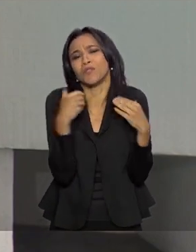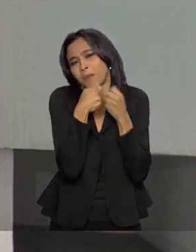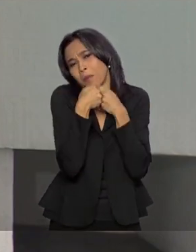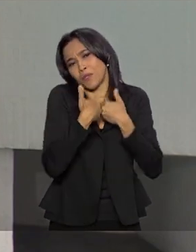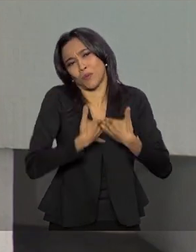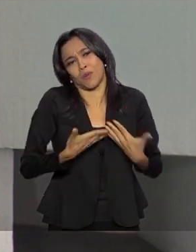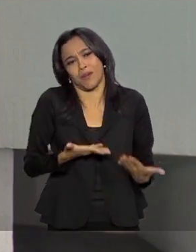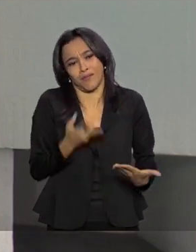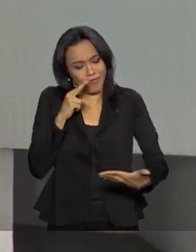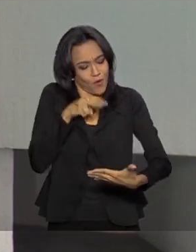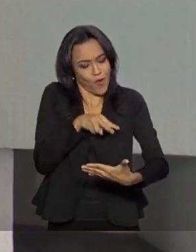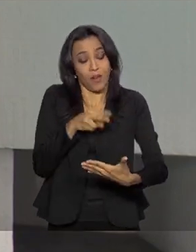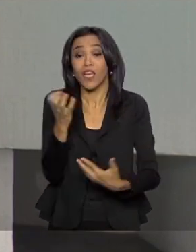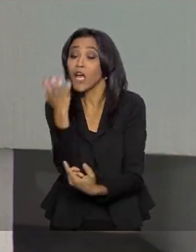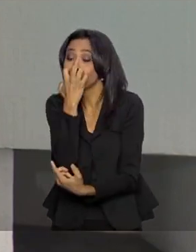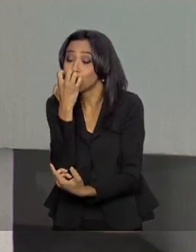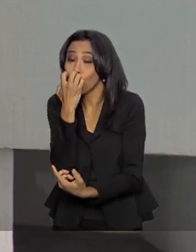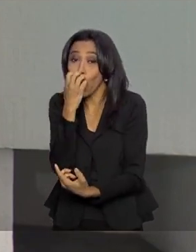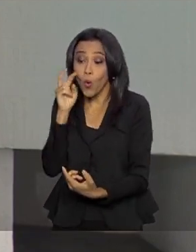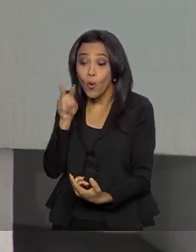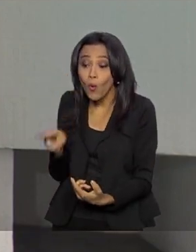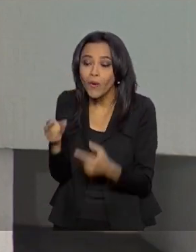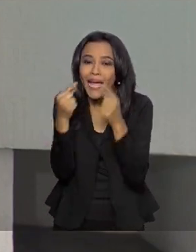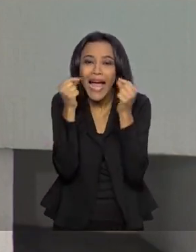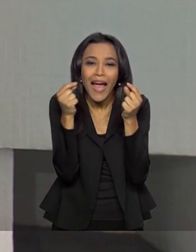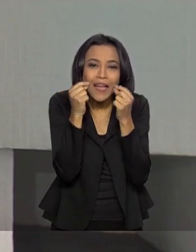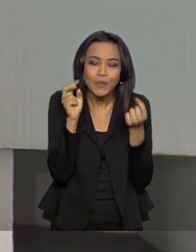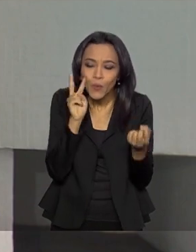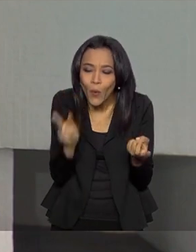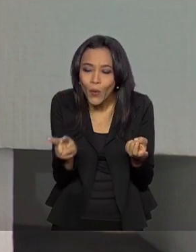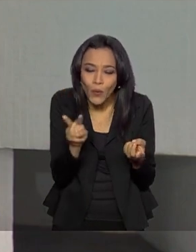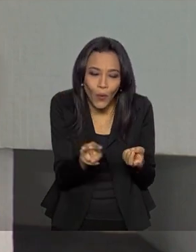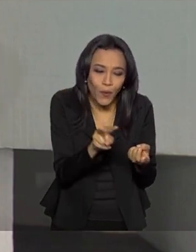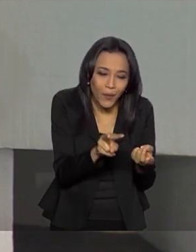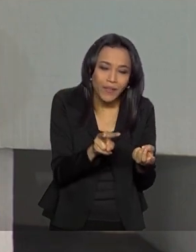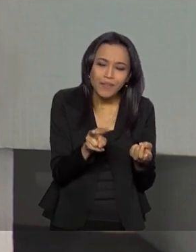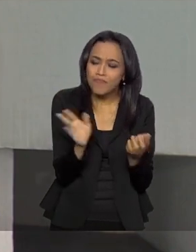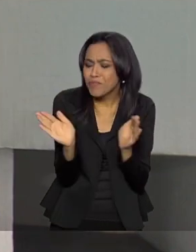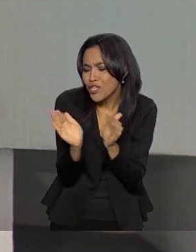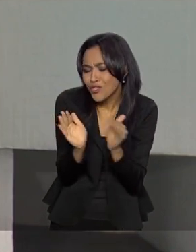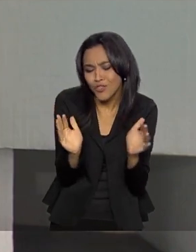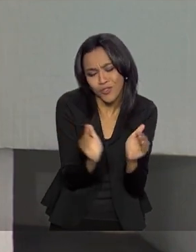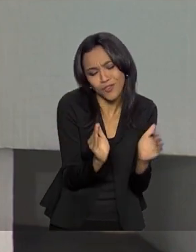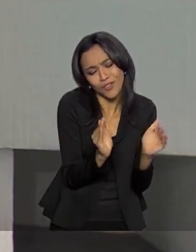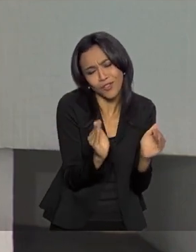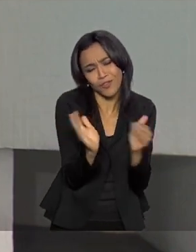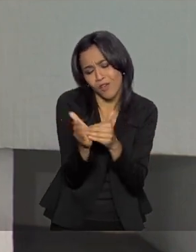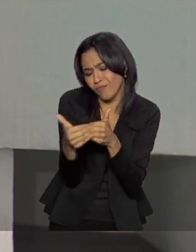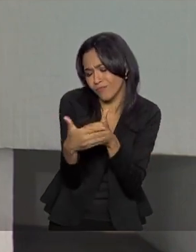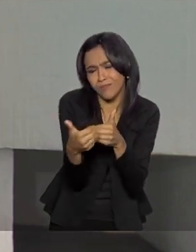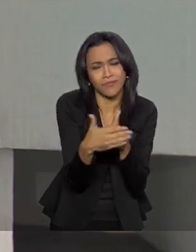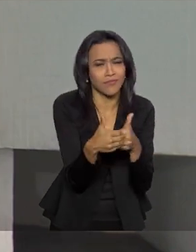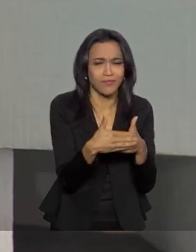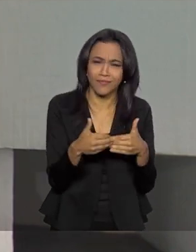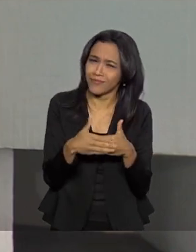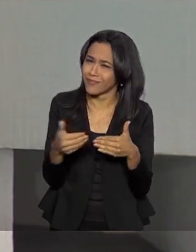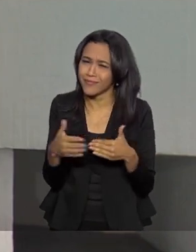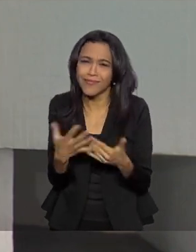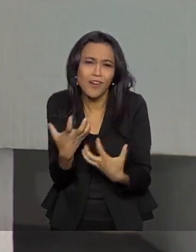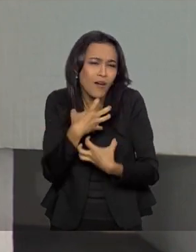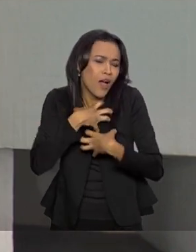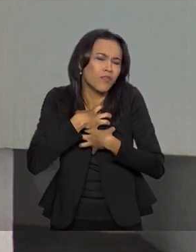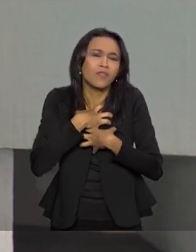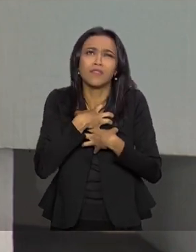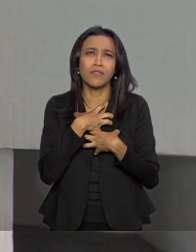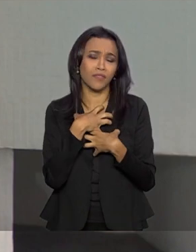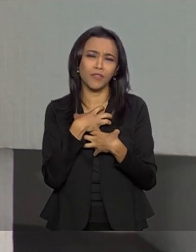cachorrinho também, gatinho, tudo que é assim, pequenininho, que faz... não me dá uma